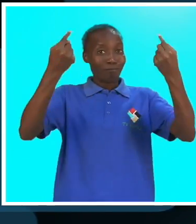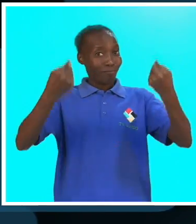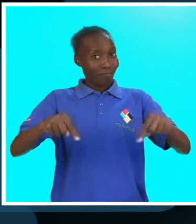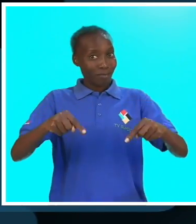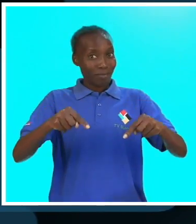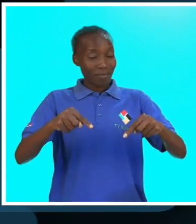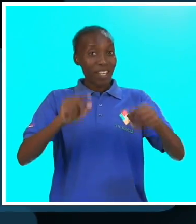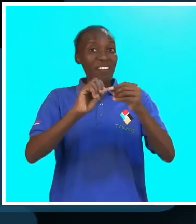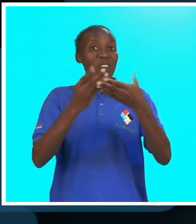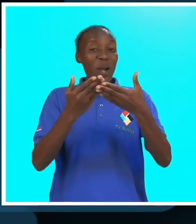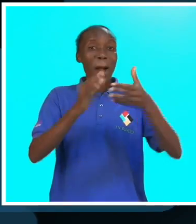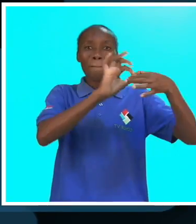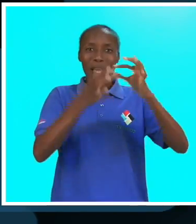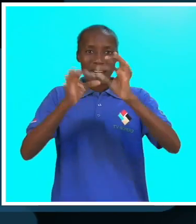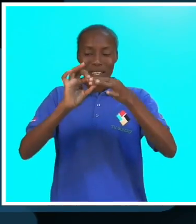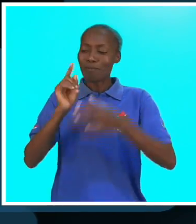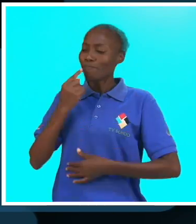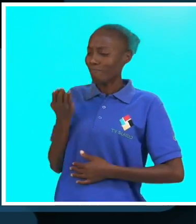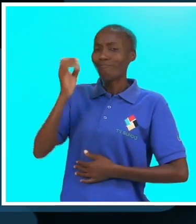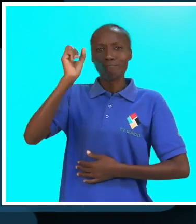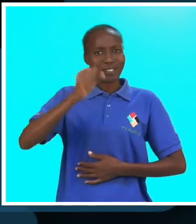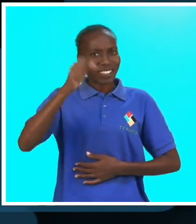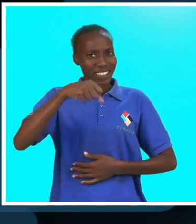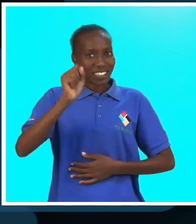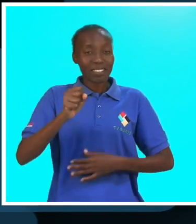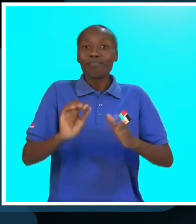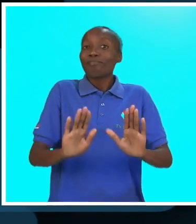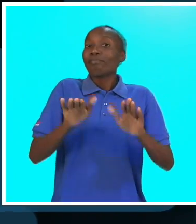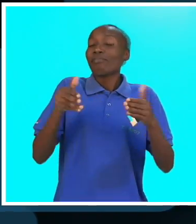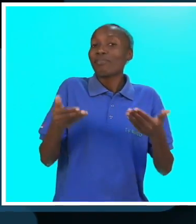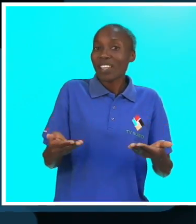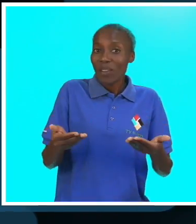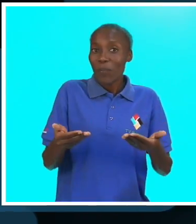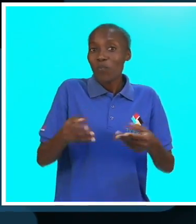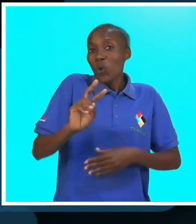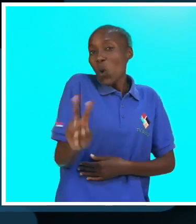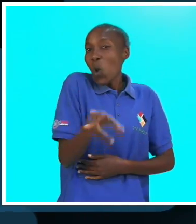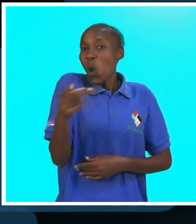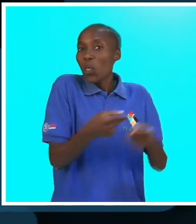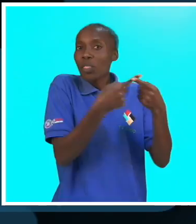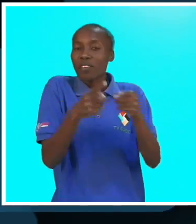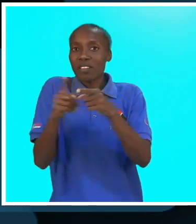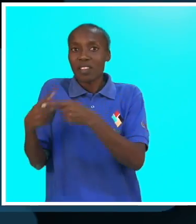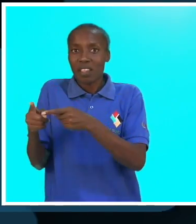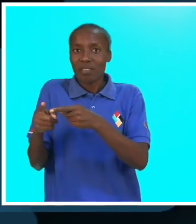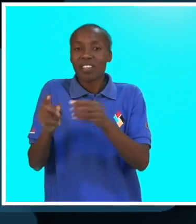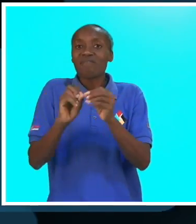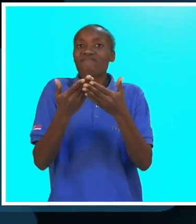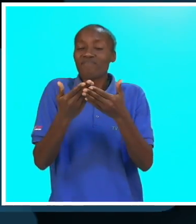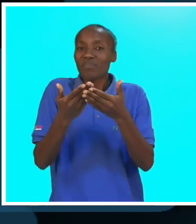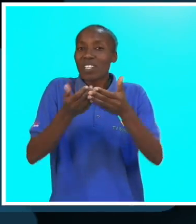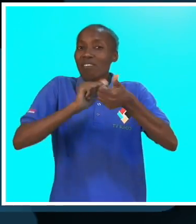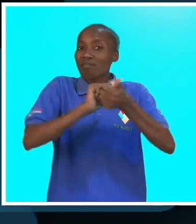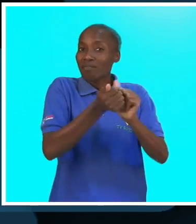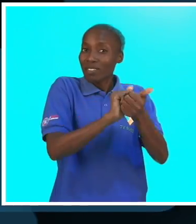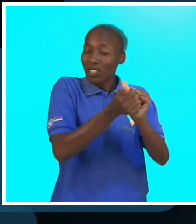os jogos paralímpicos neste caso? Com certeza. Entretanto, há outros tantos jogos que